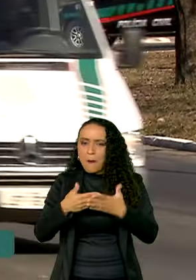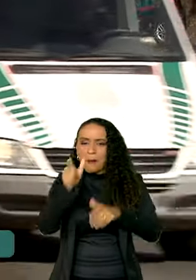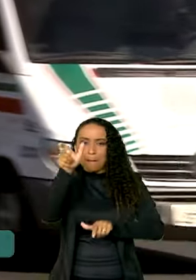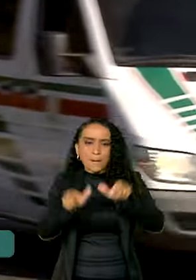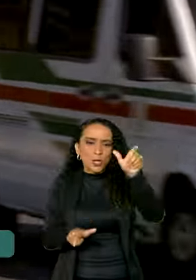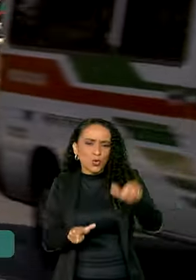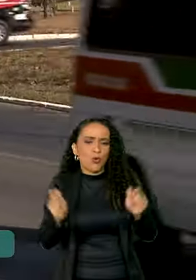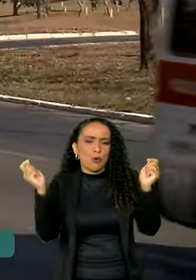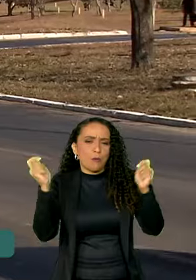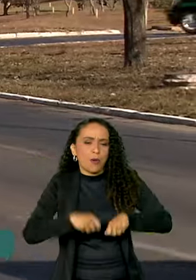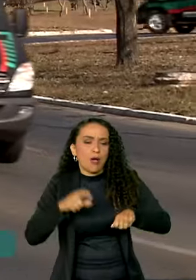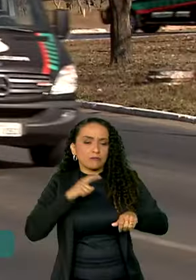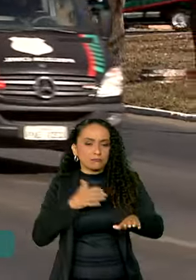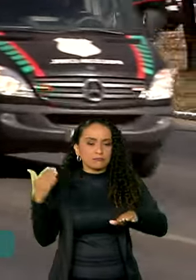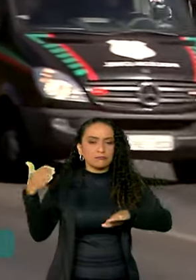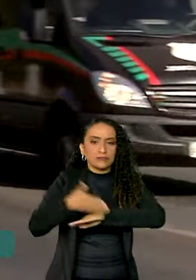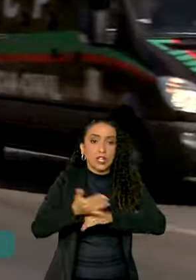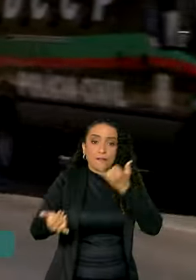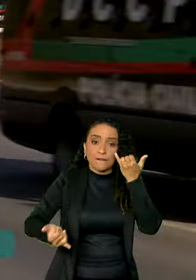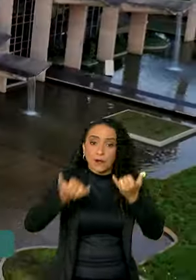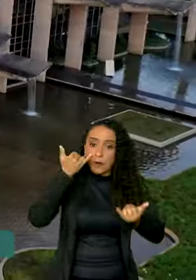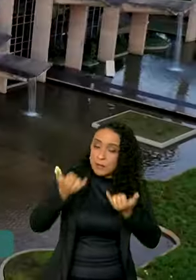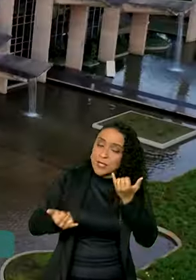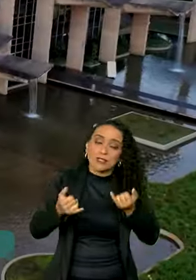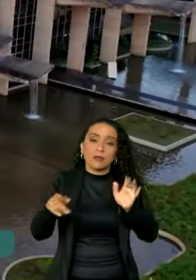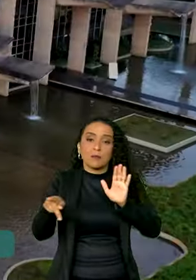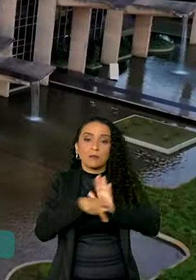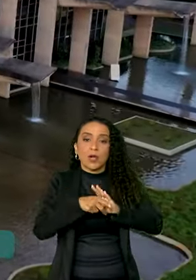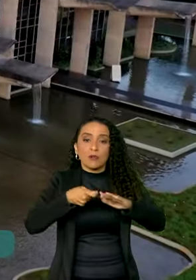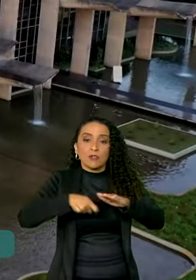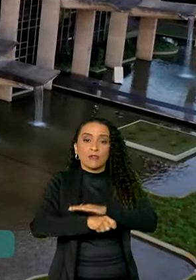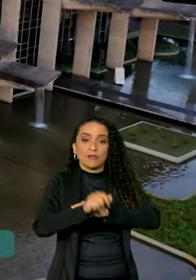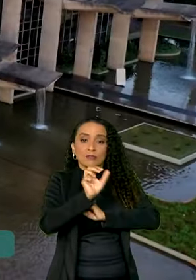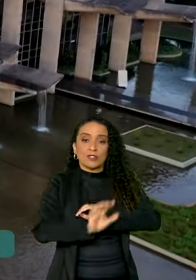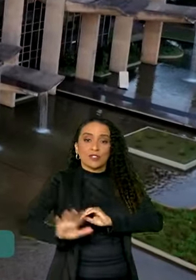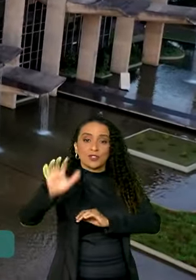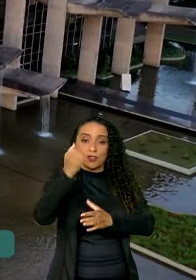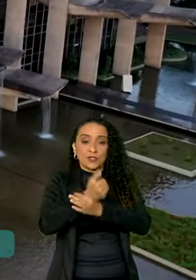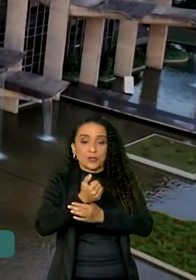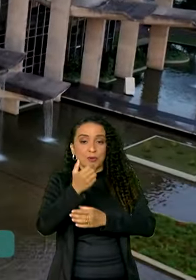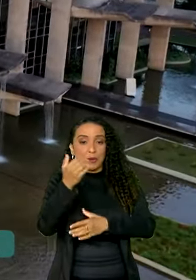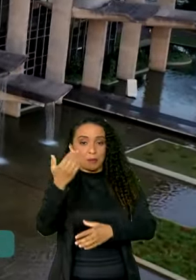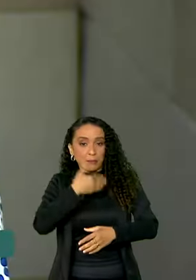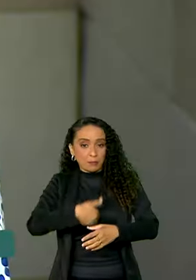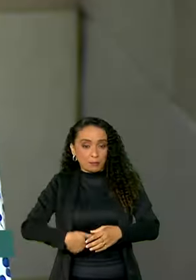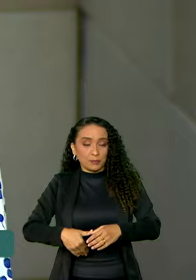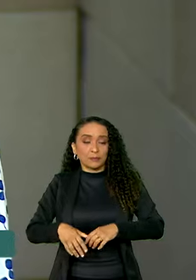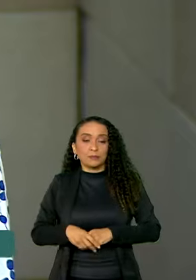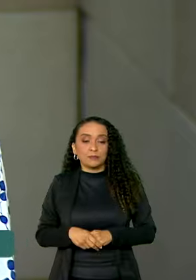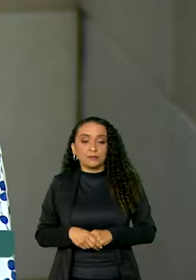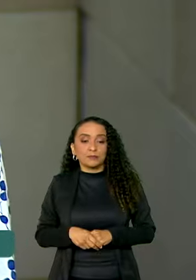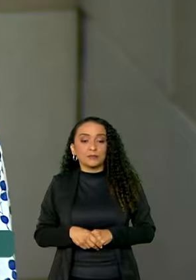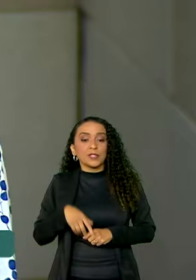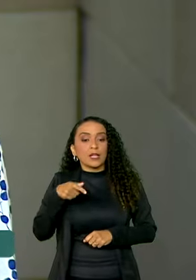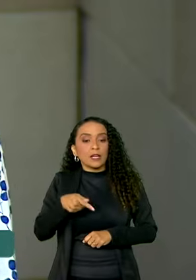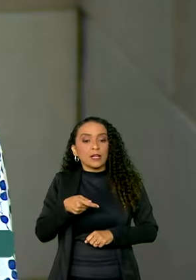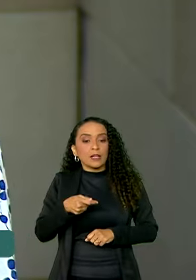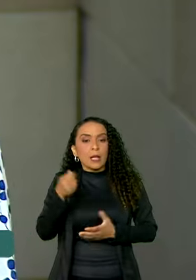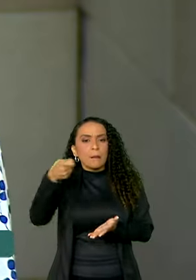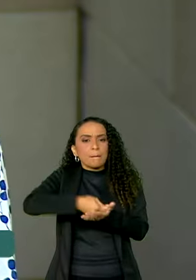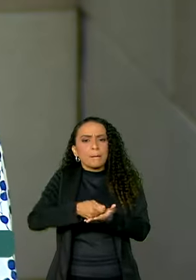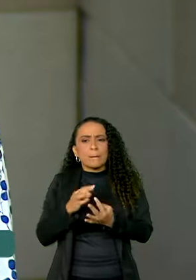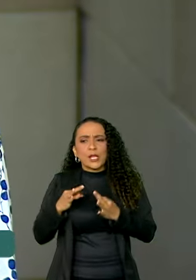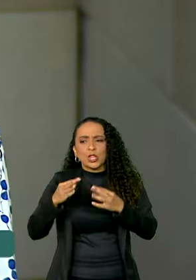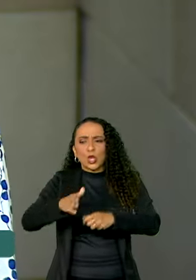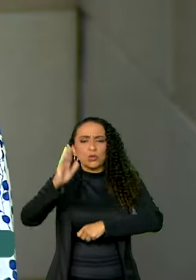pessoa pode ter acesso a informações do Fundo Nacional de Segurança Pública. O fundo custeia todas as